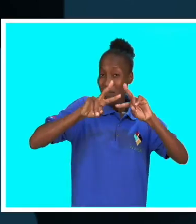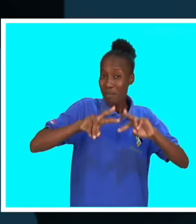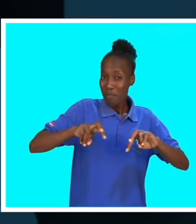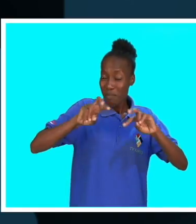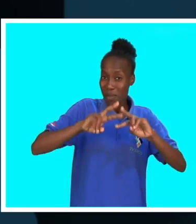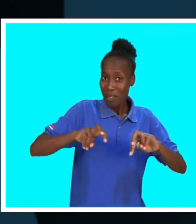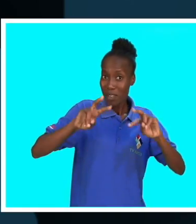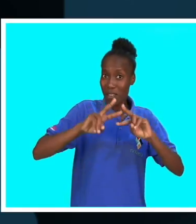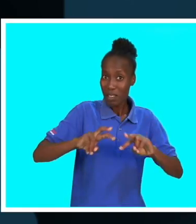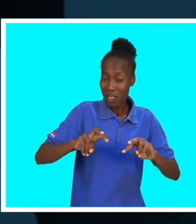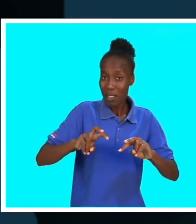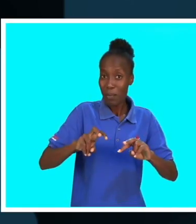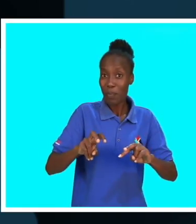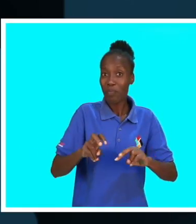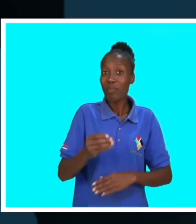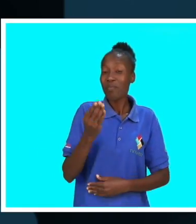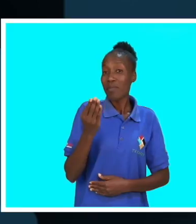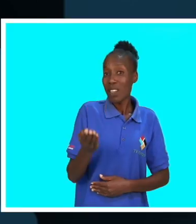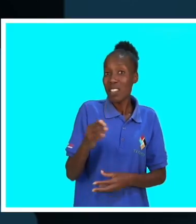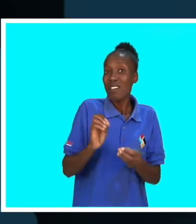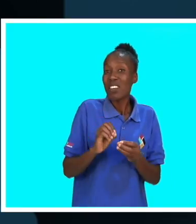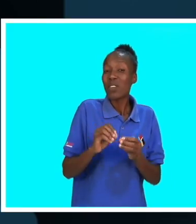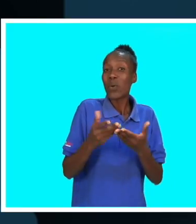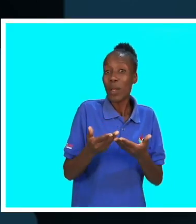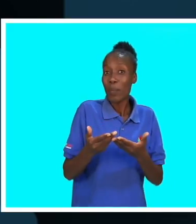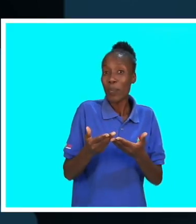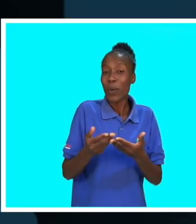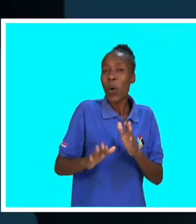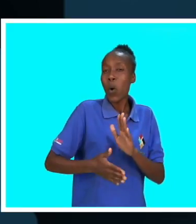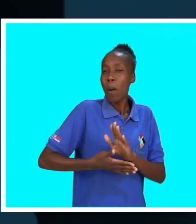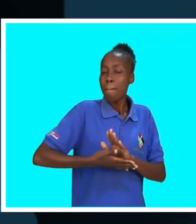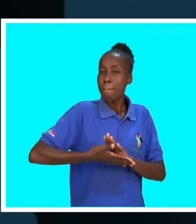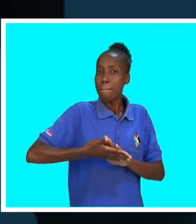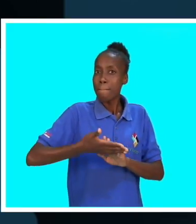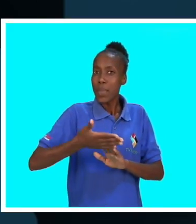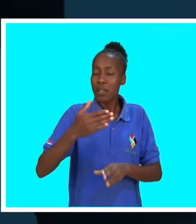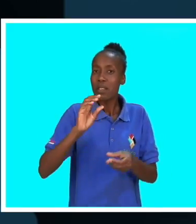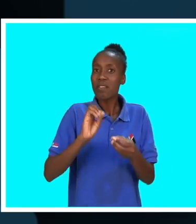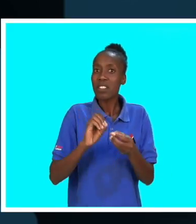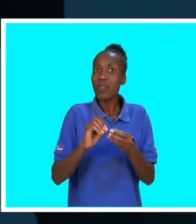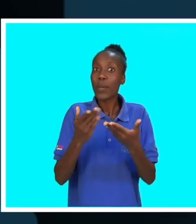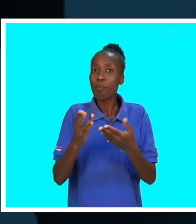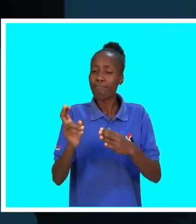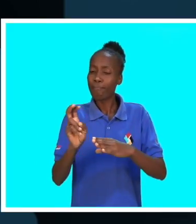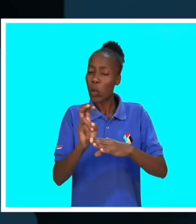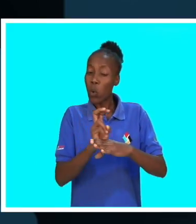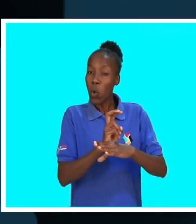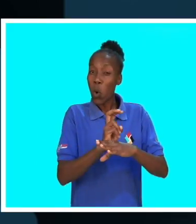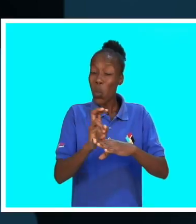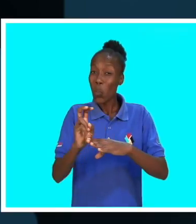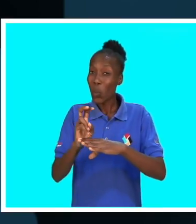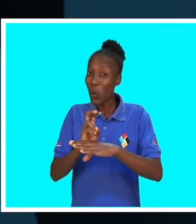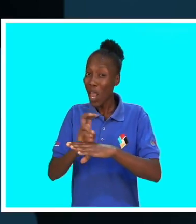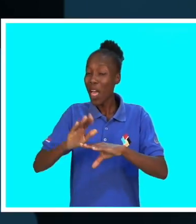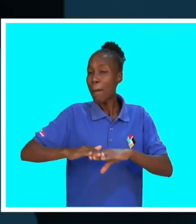exame que é o Papa Tessa, estas alterações vão sugerir um controle